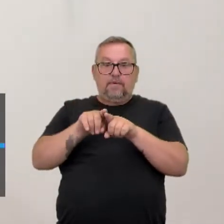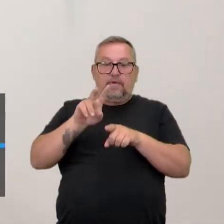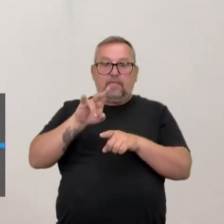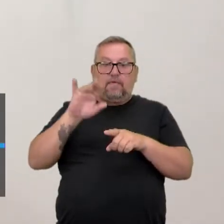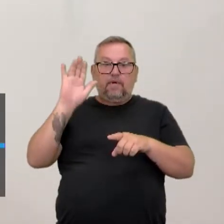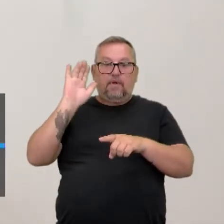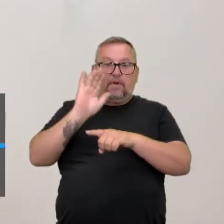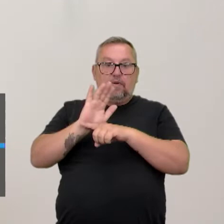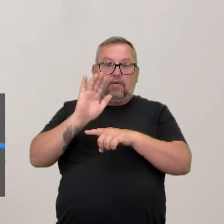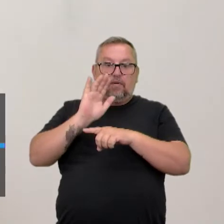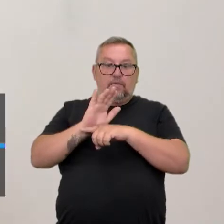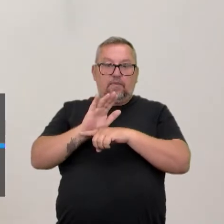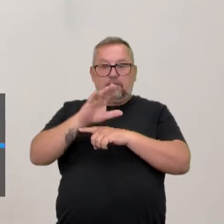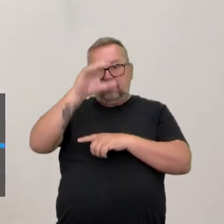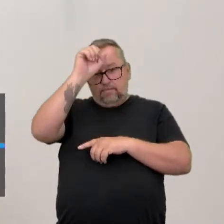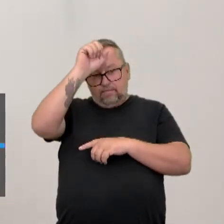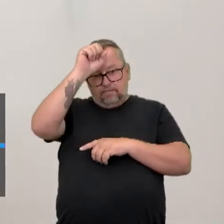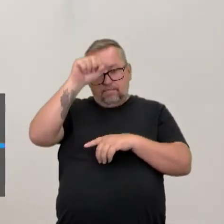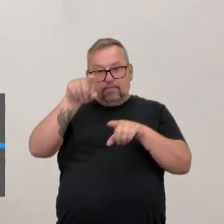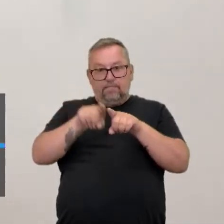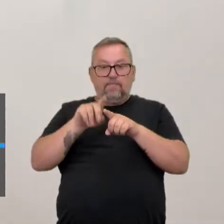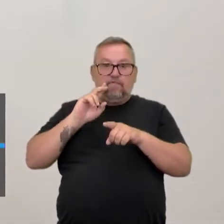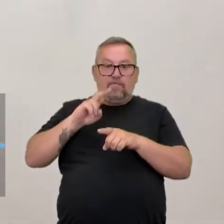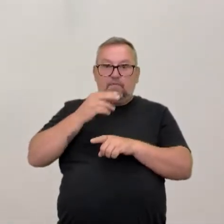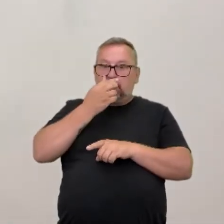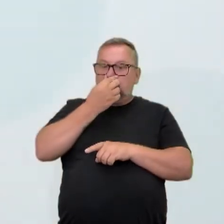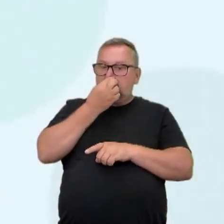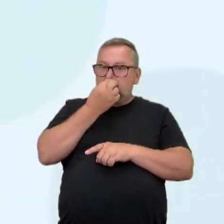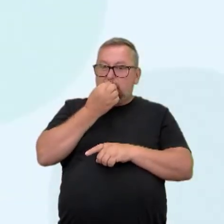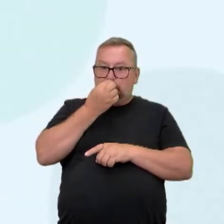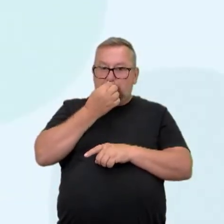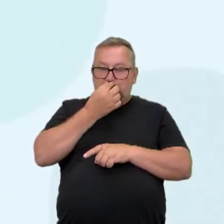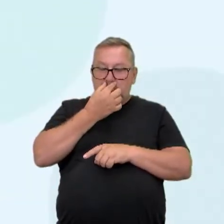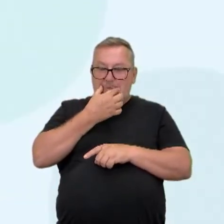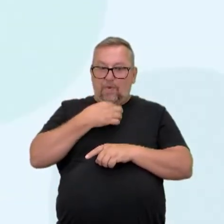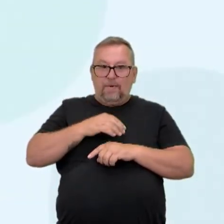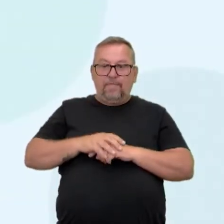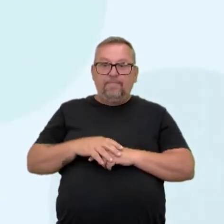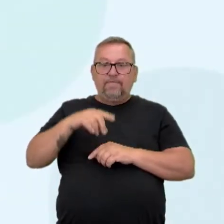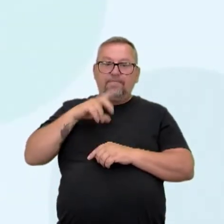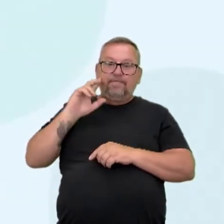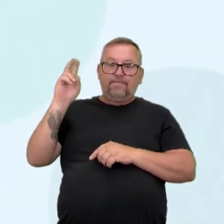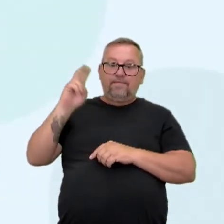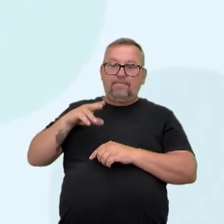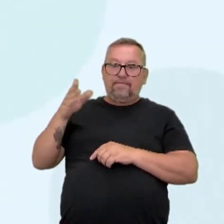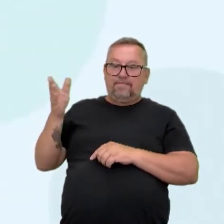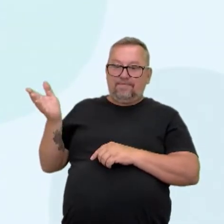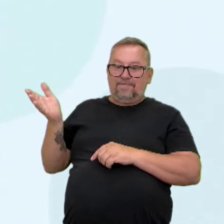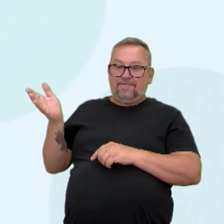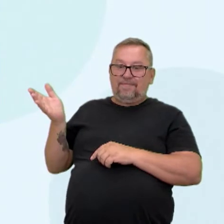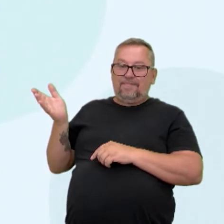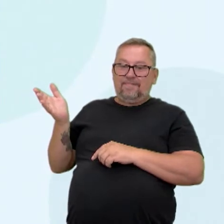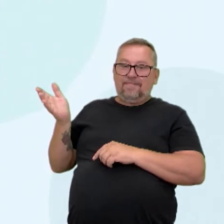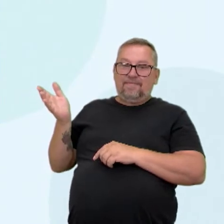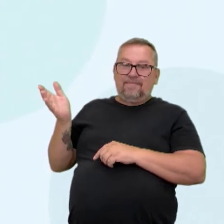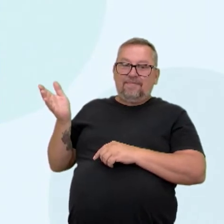ajudar no aprendizado. Bota no LED. Bota no LED. Olha o que a gente tá vendo aqui, né?